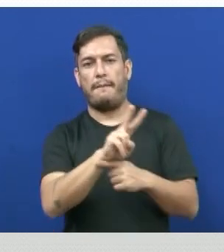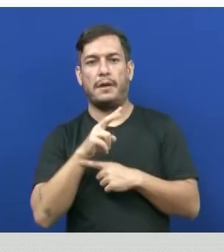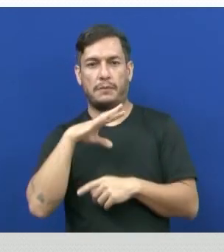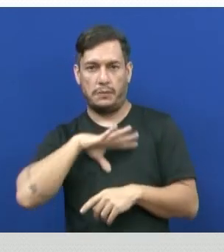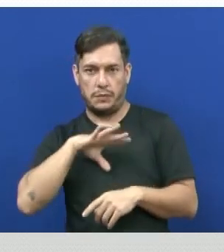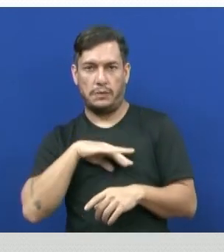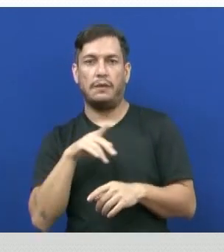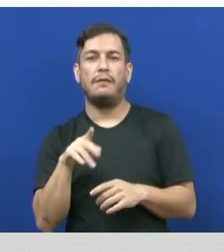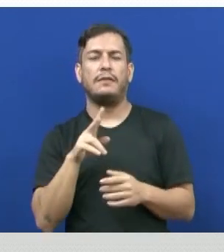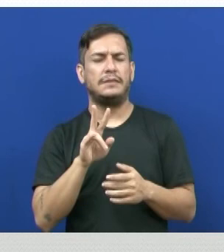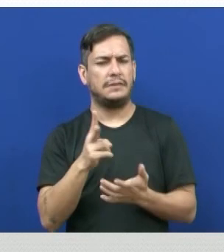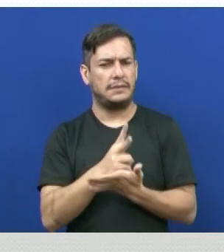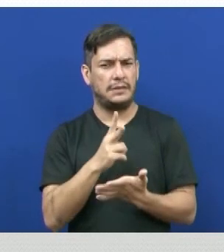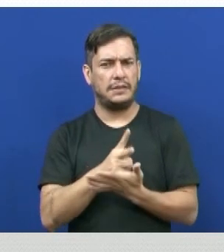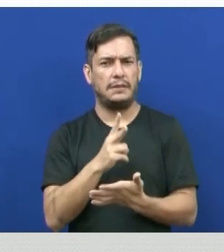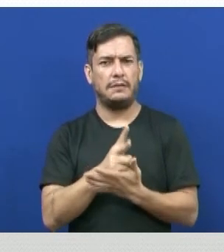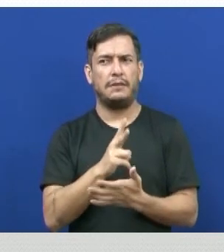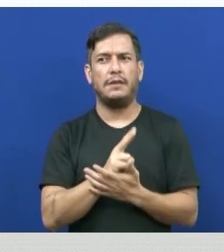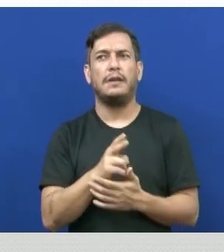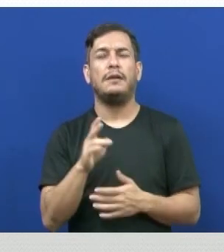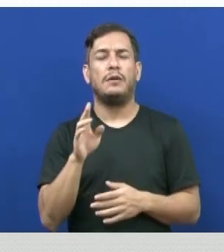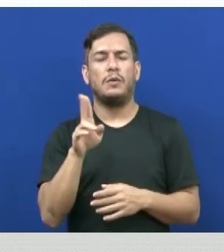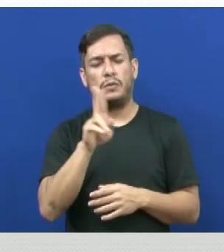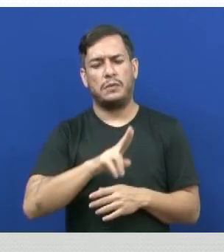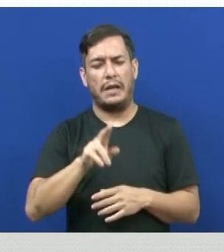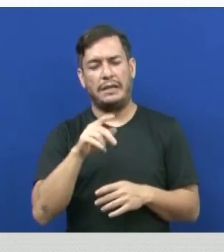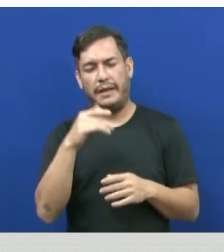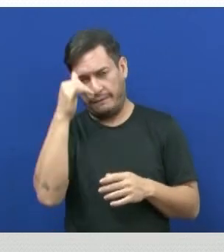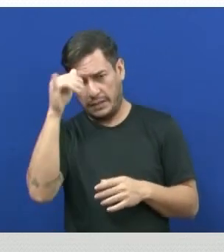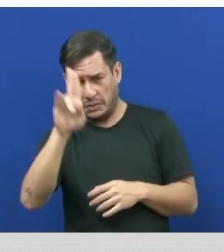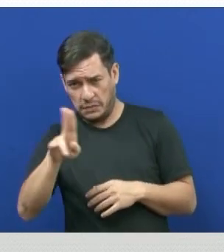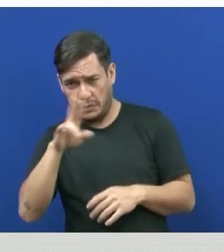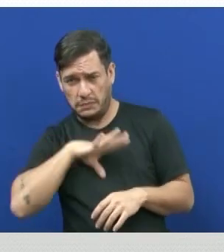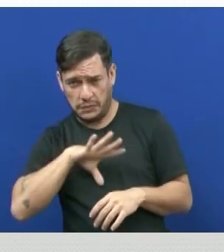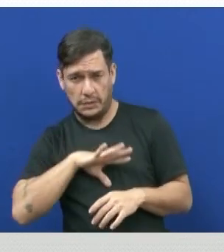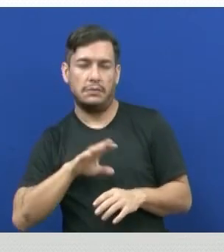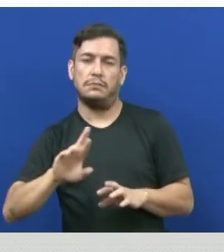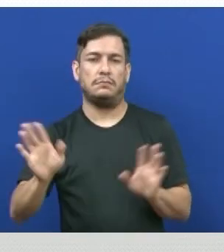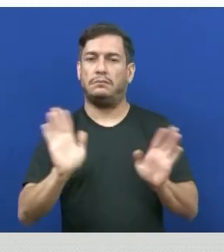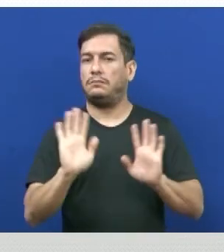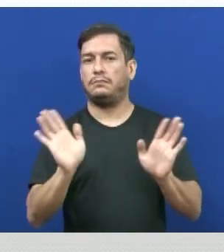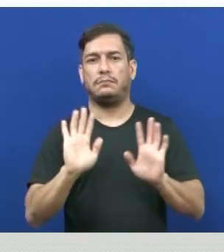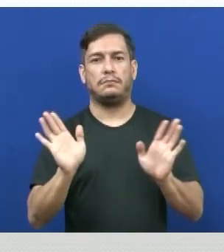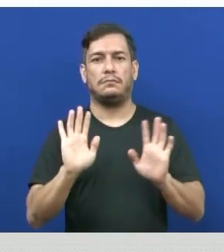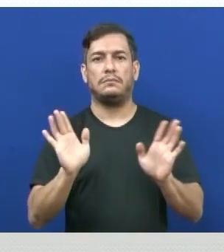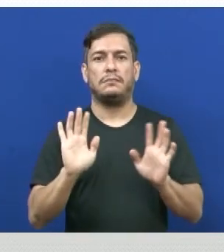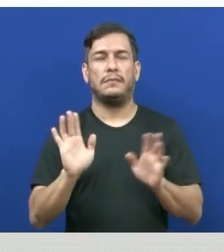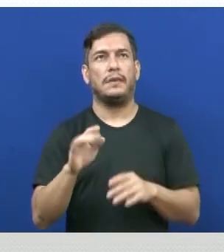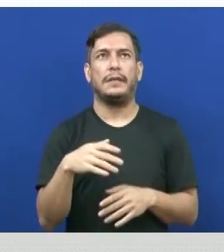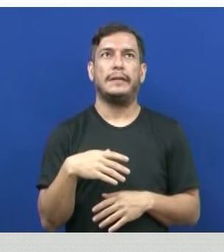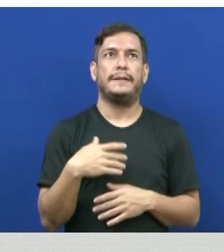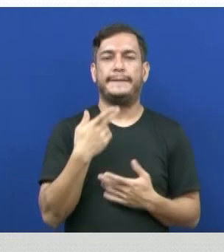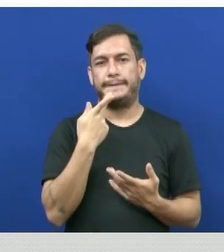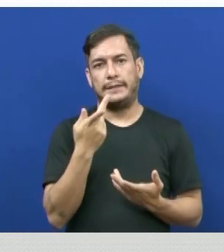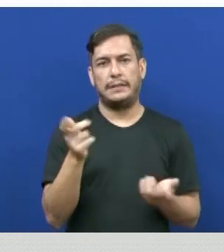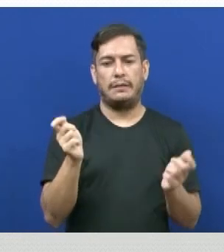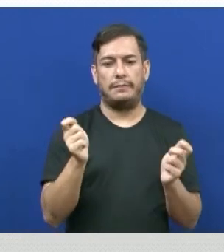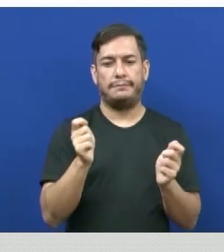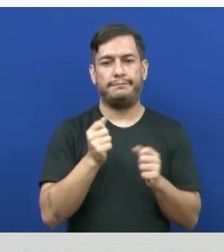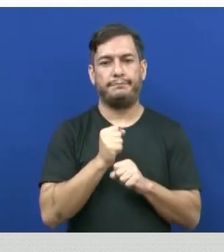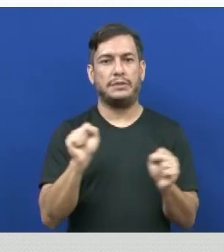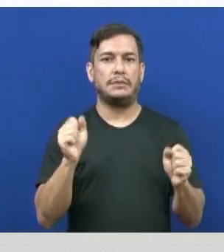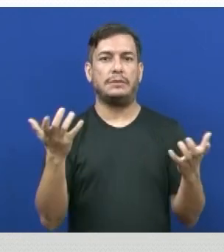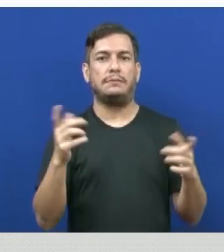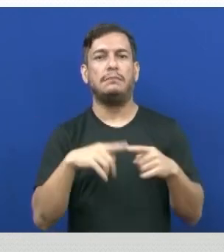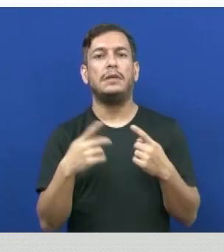esses empréstimos linguísticos e nós não iremos mais usar o português? Não, isso não é, não vou dizer que é impossível, mas